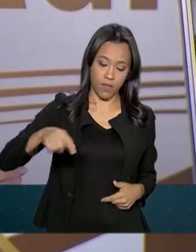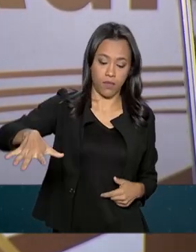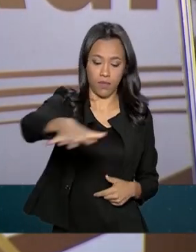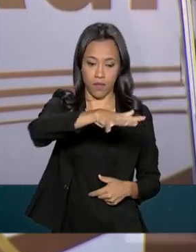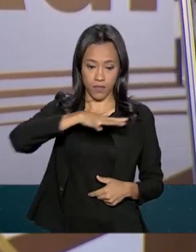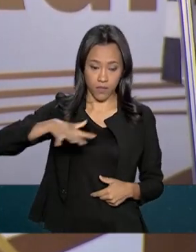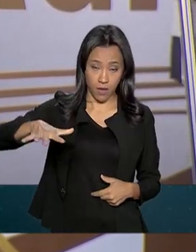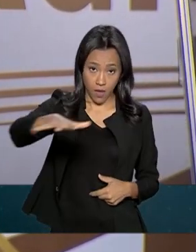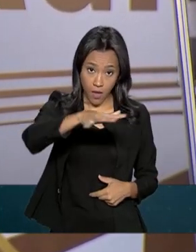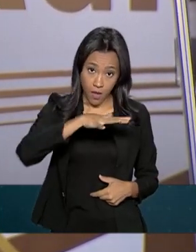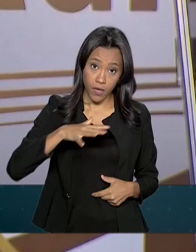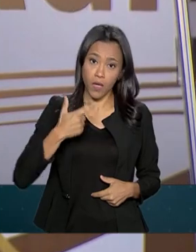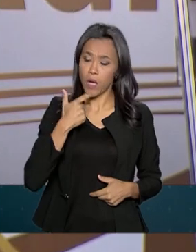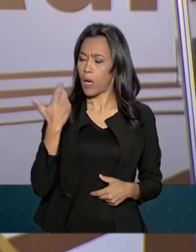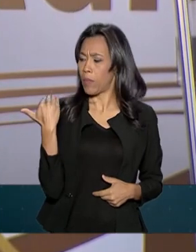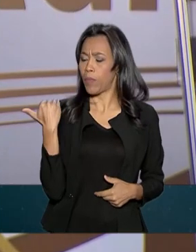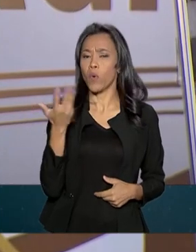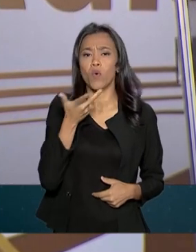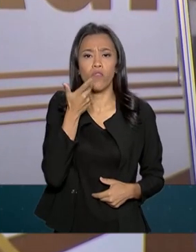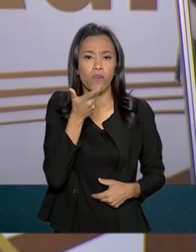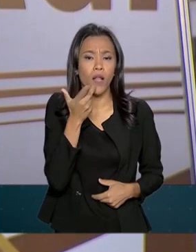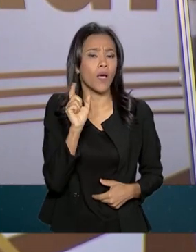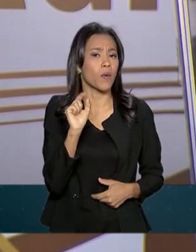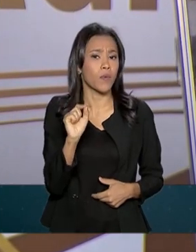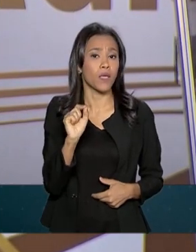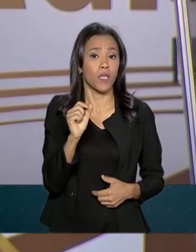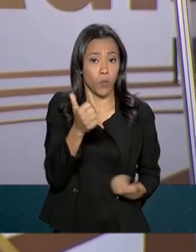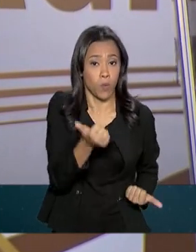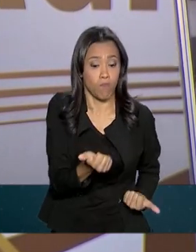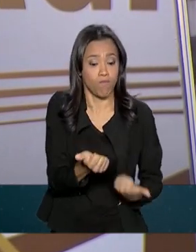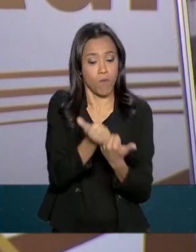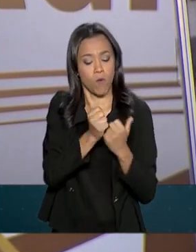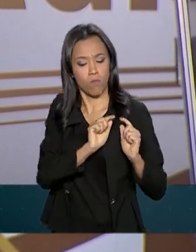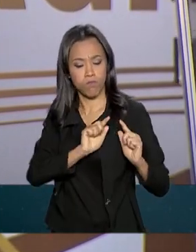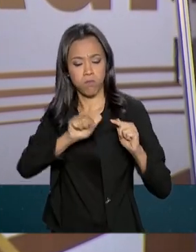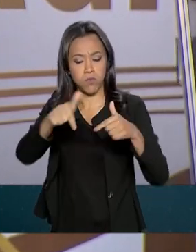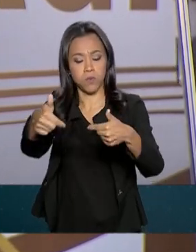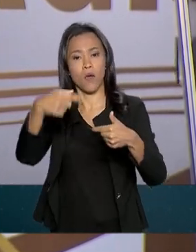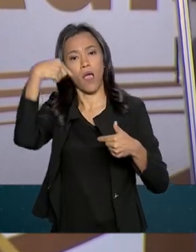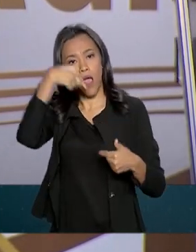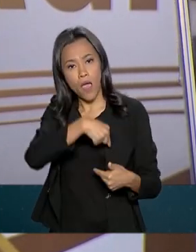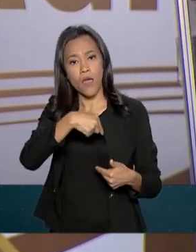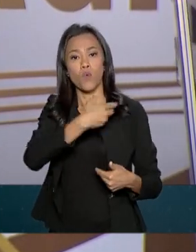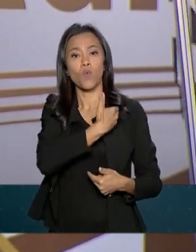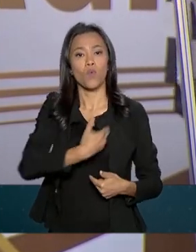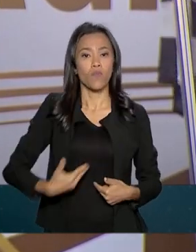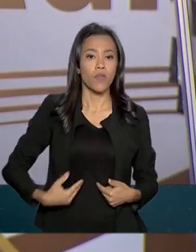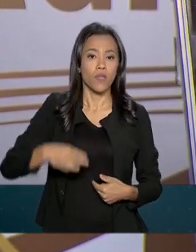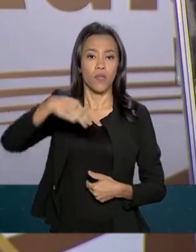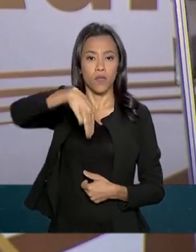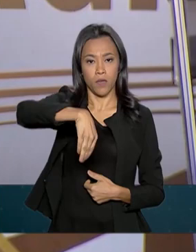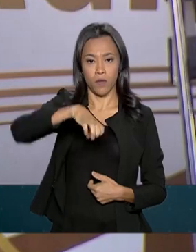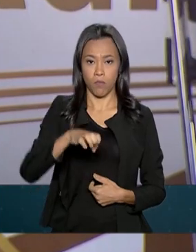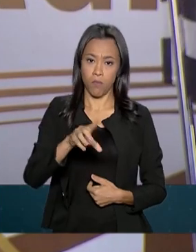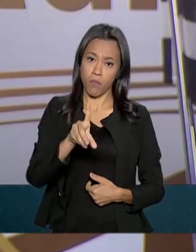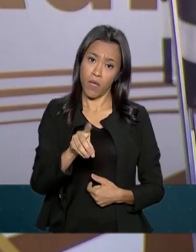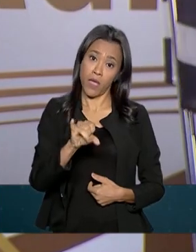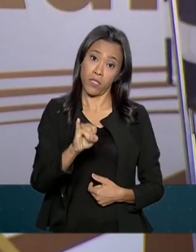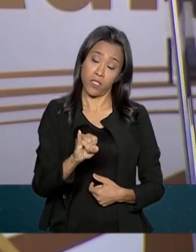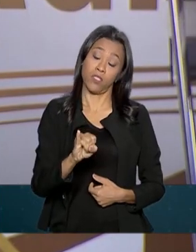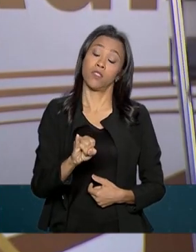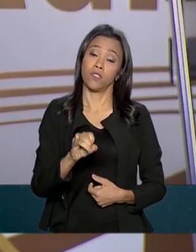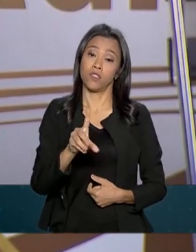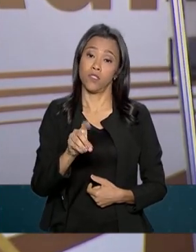Há pouco falaram aqui que o grande impulso da agricultura veio no governo Médici. Também no governo Médici